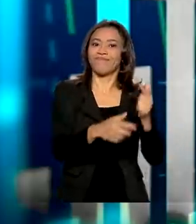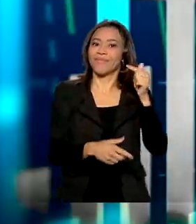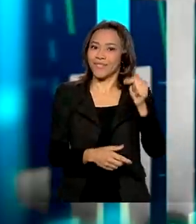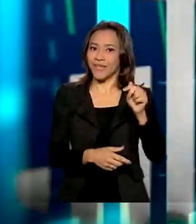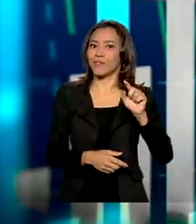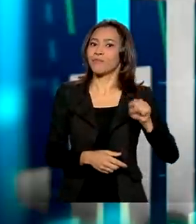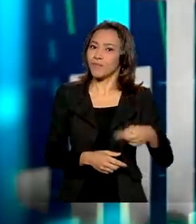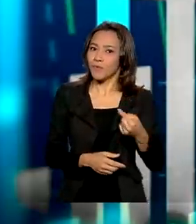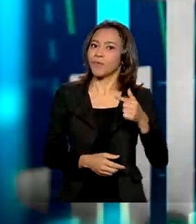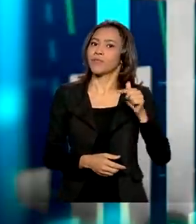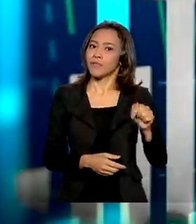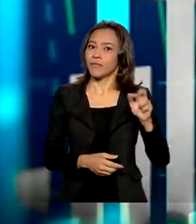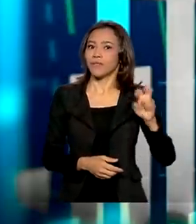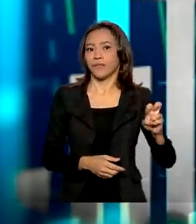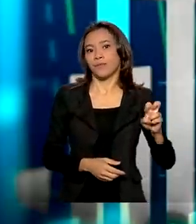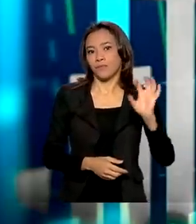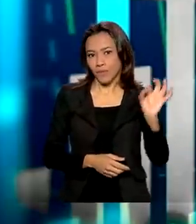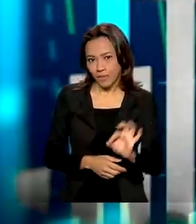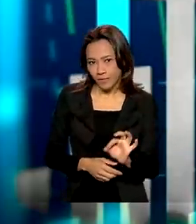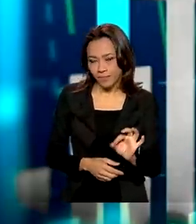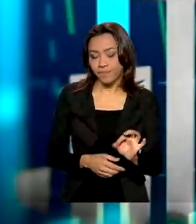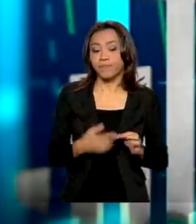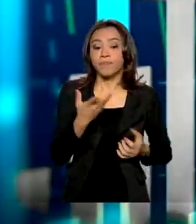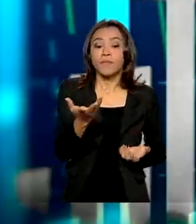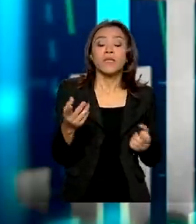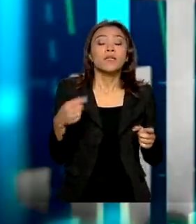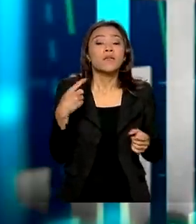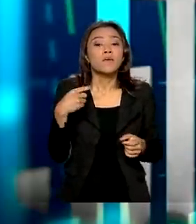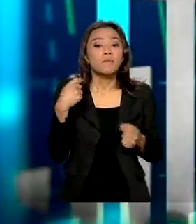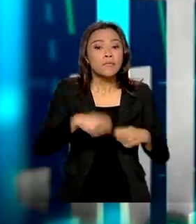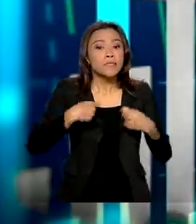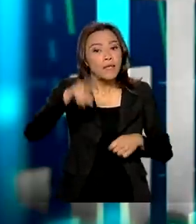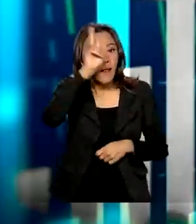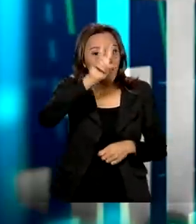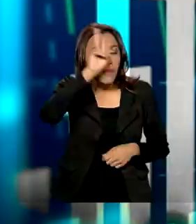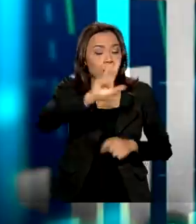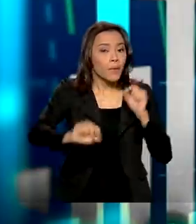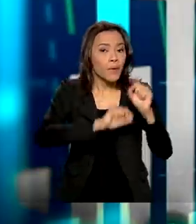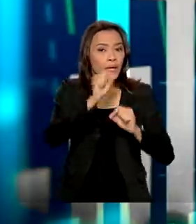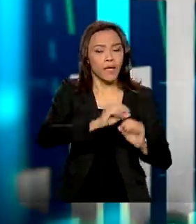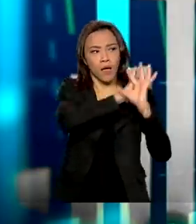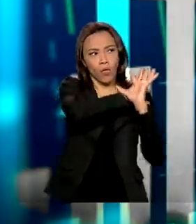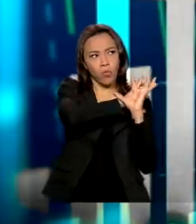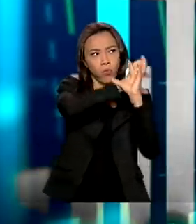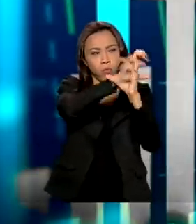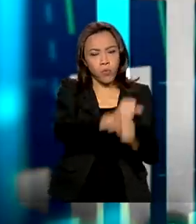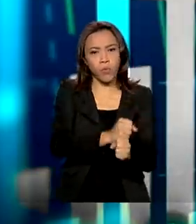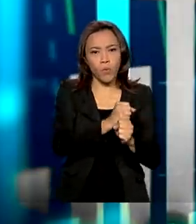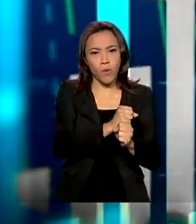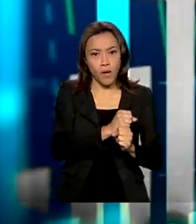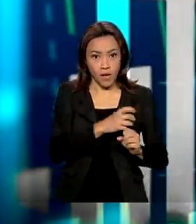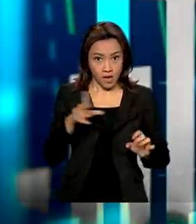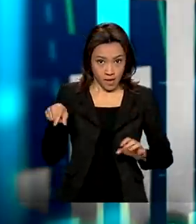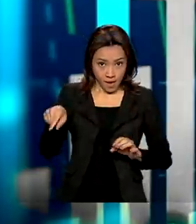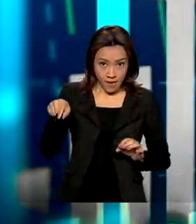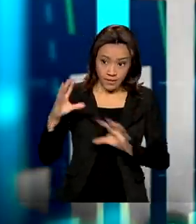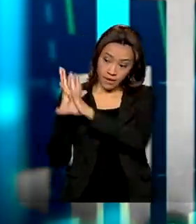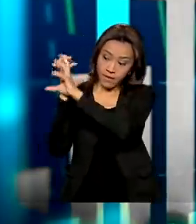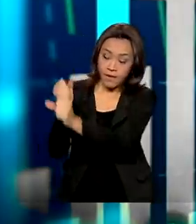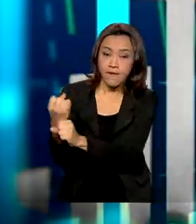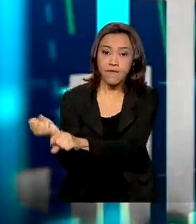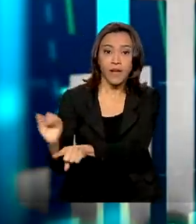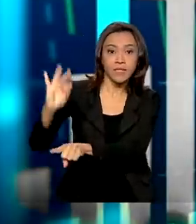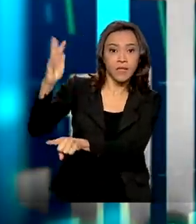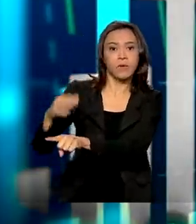,75%. Agora, cabe lembrar ao nosso espectador que a inflação acumulada nos últimos 12 meses já está em